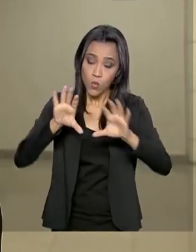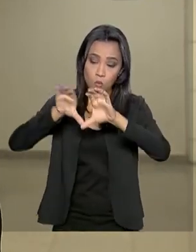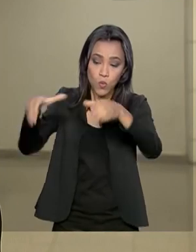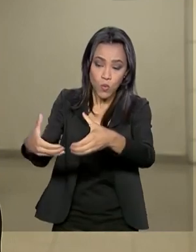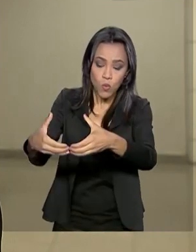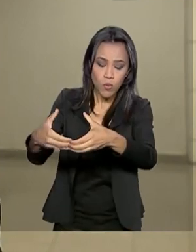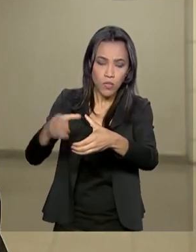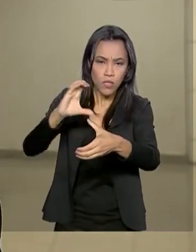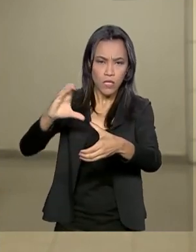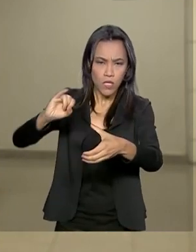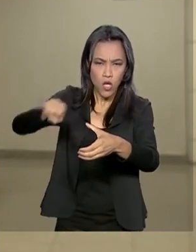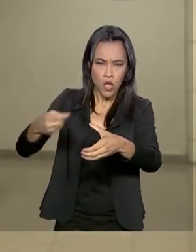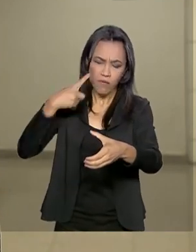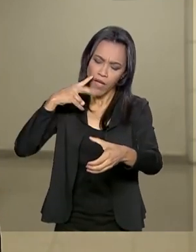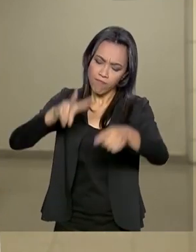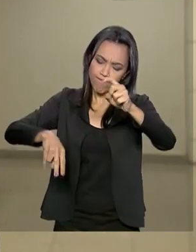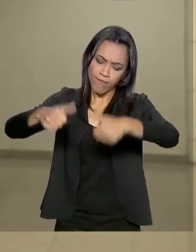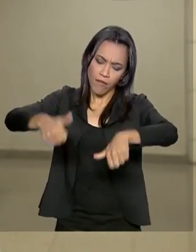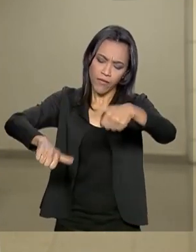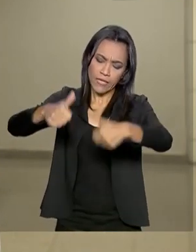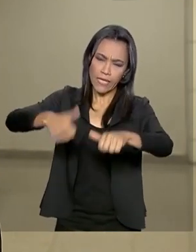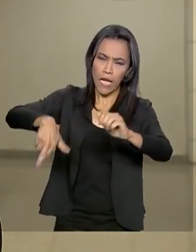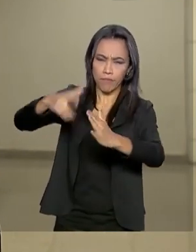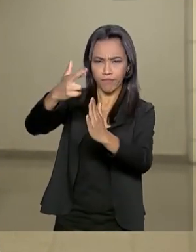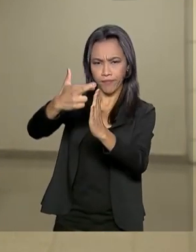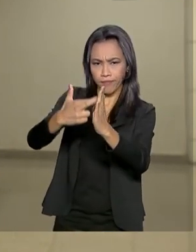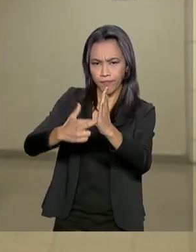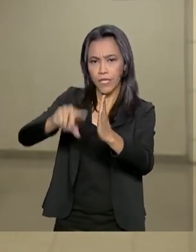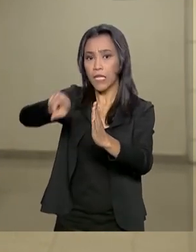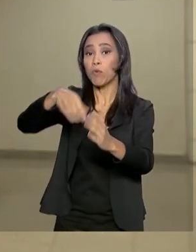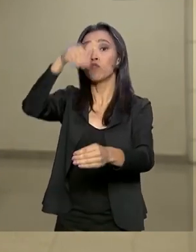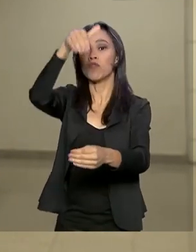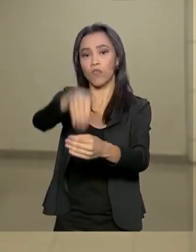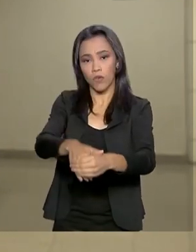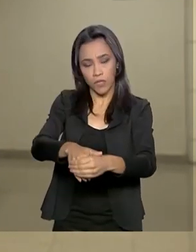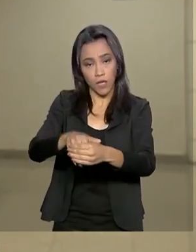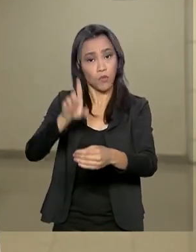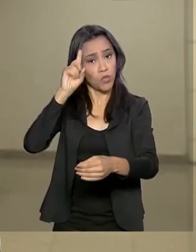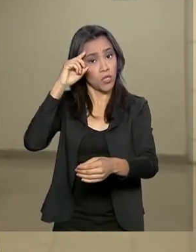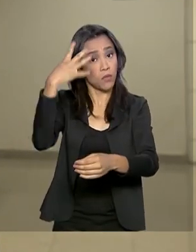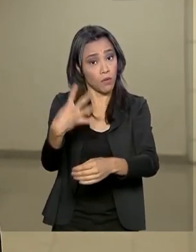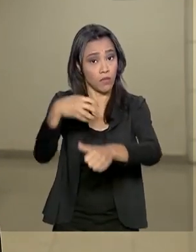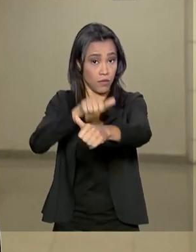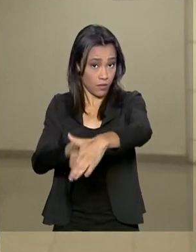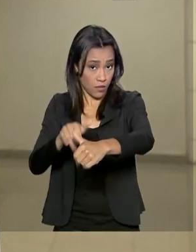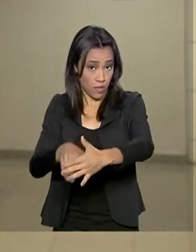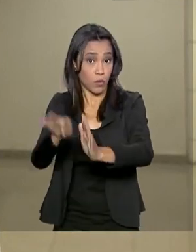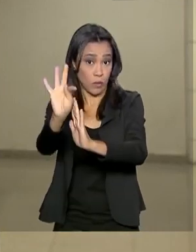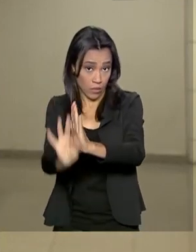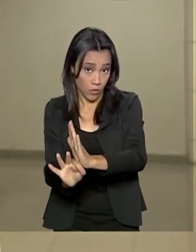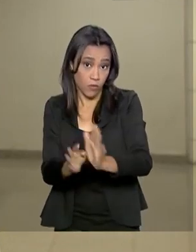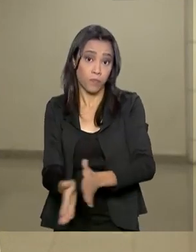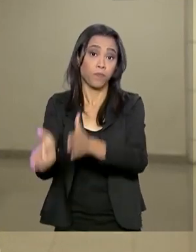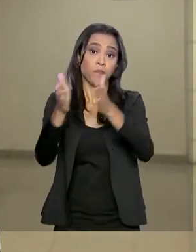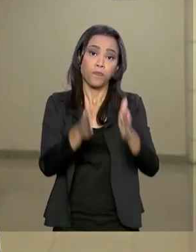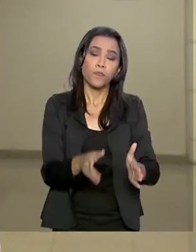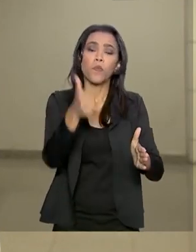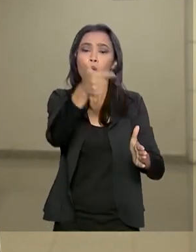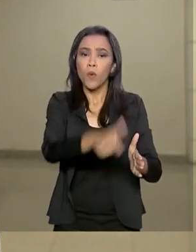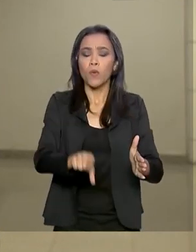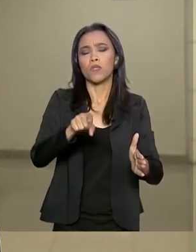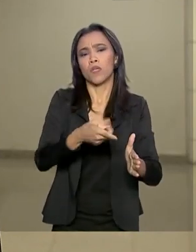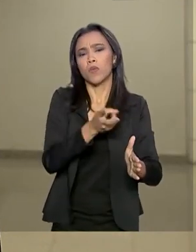avaliar o relatório e deve votar o texto no dia 4 de setembro. Bom, e a criação da Comissão Mista Permanente sobre